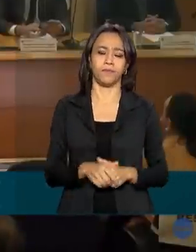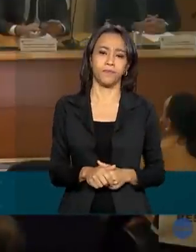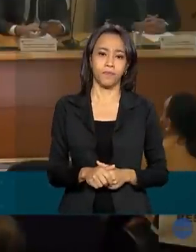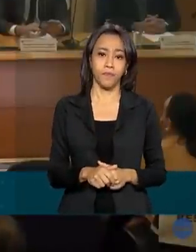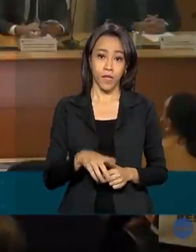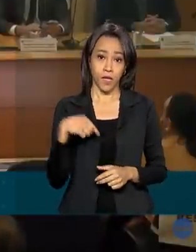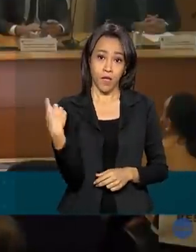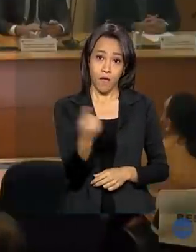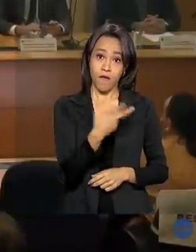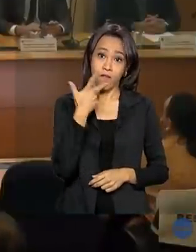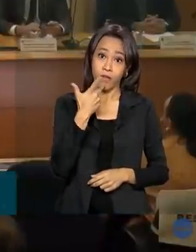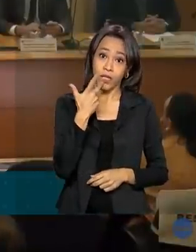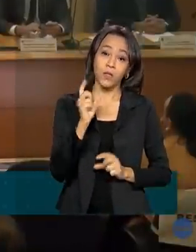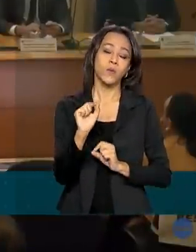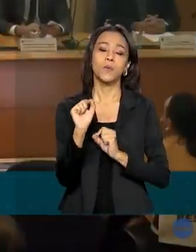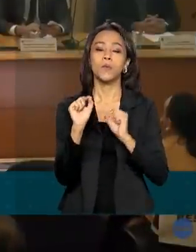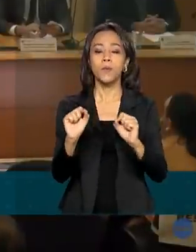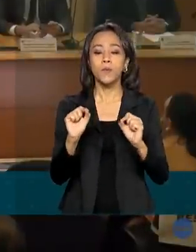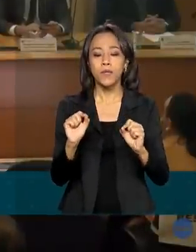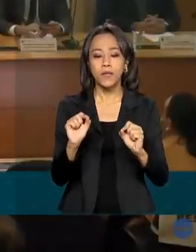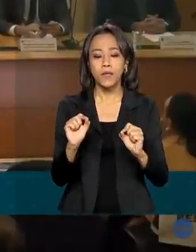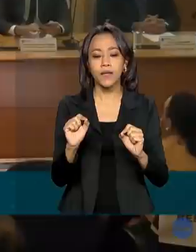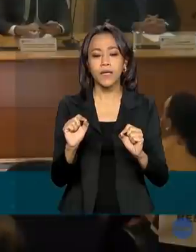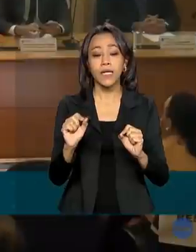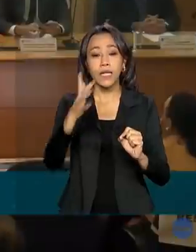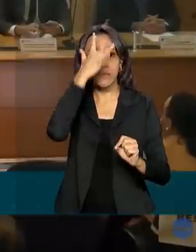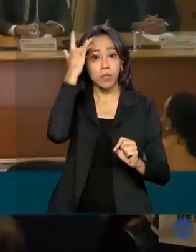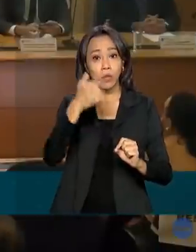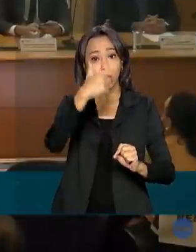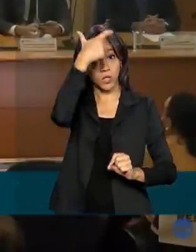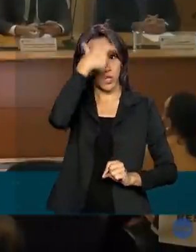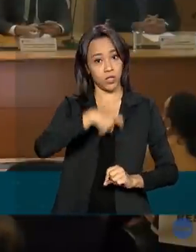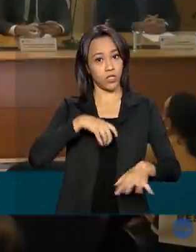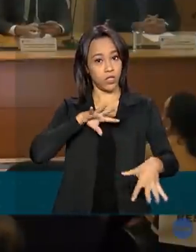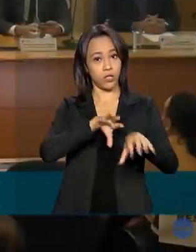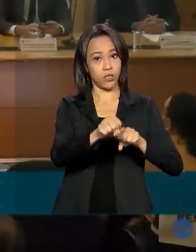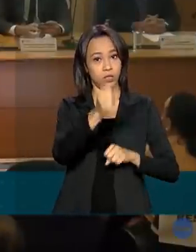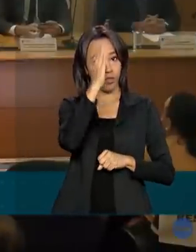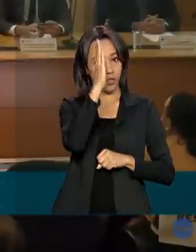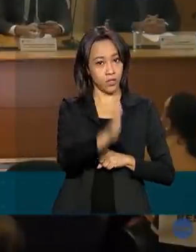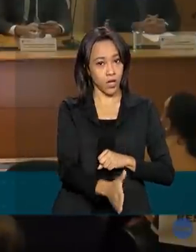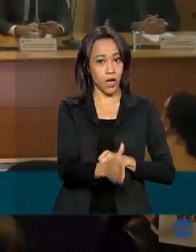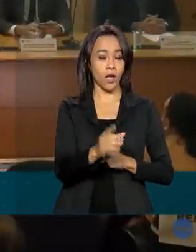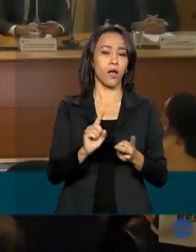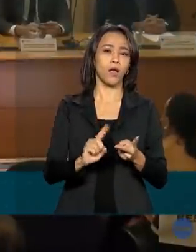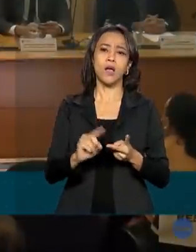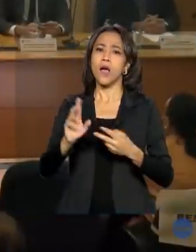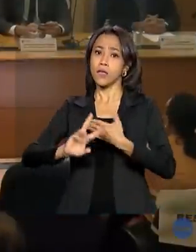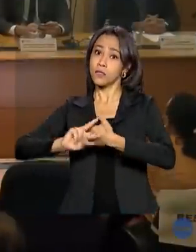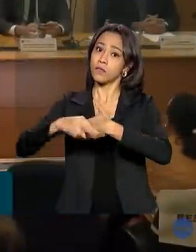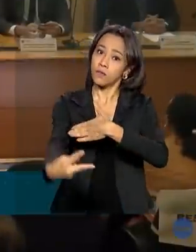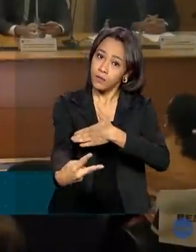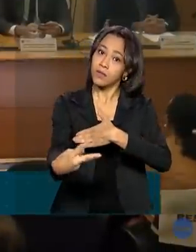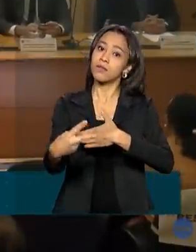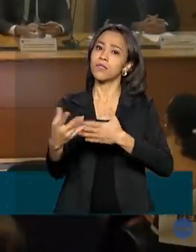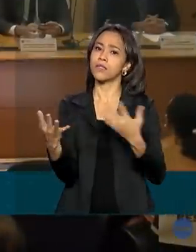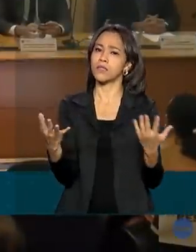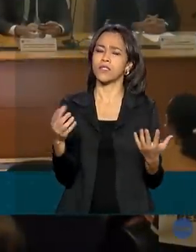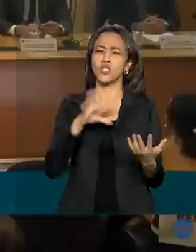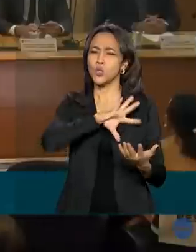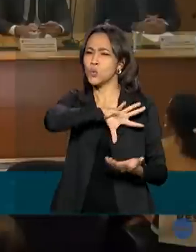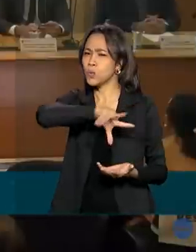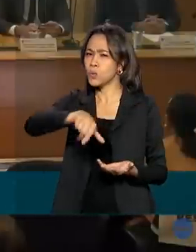sobre o padrão das pessoas que são formadas, do resultado efetivo de tudo que se